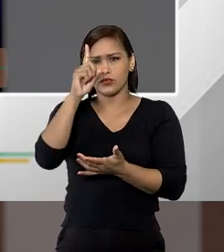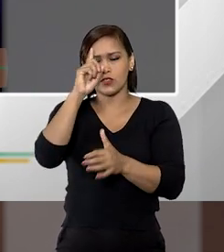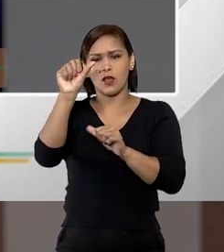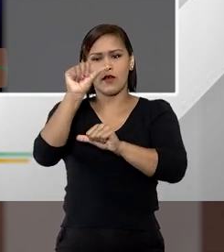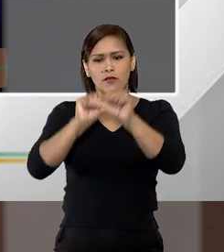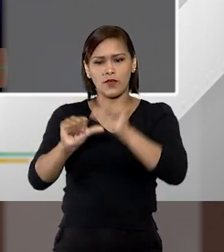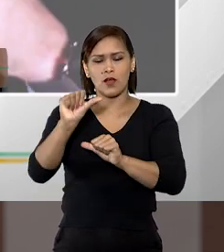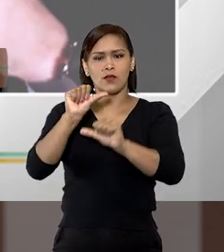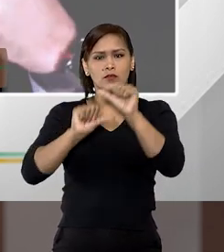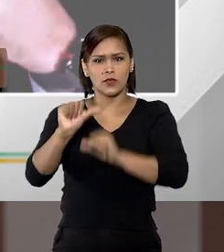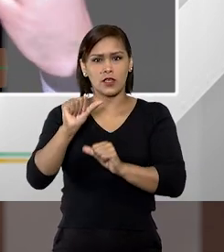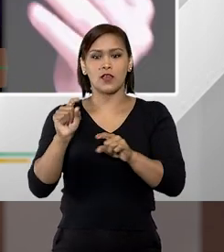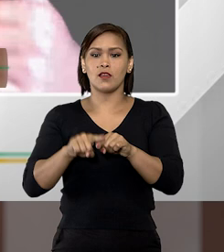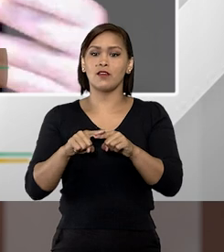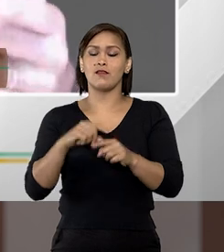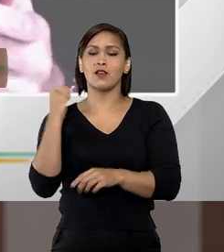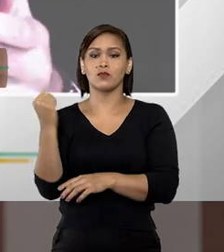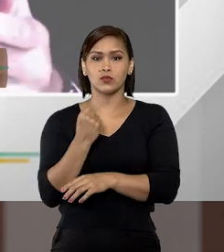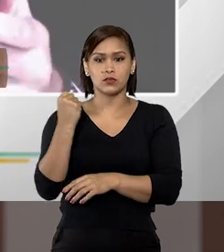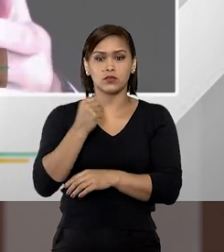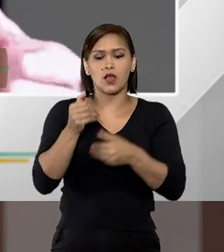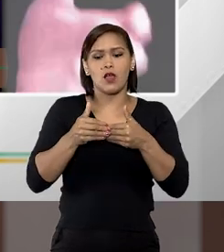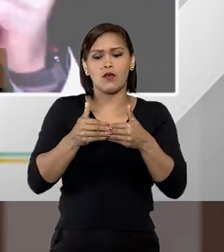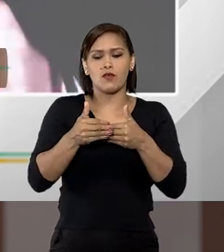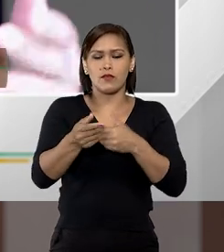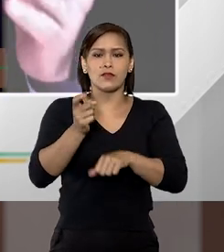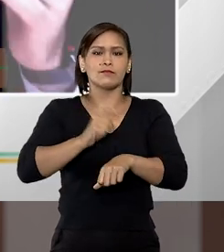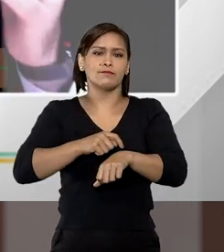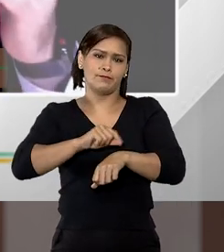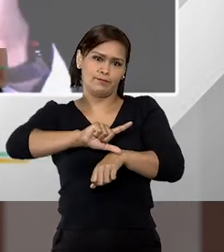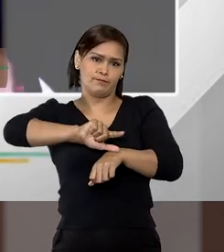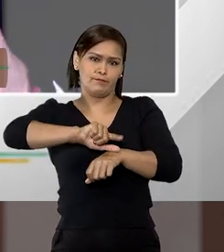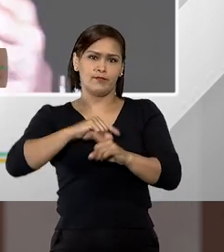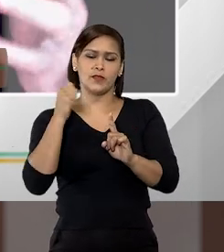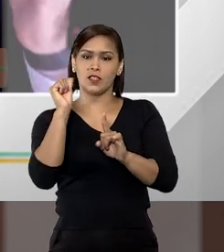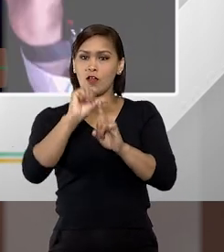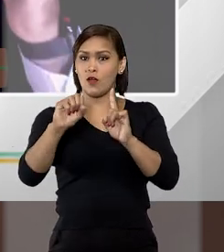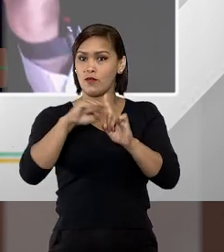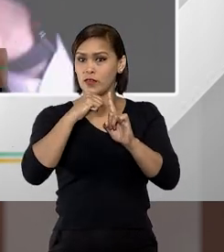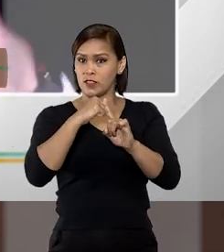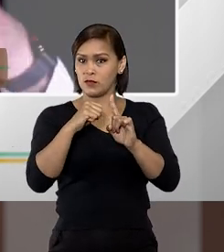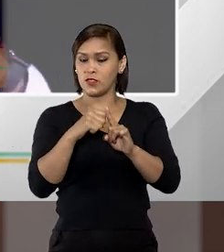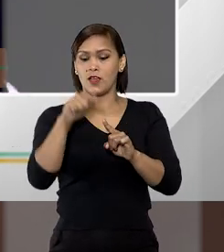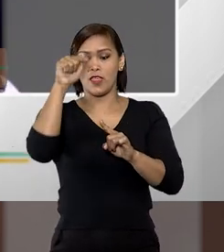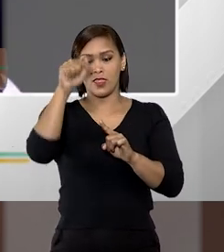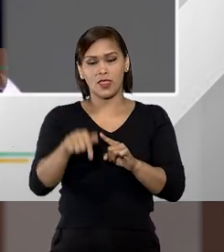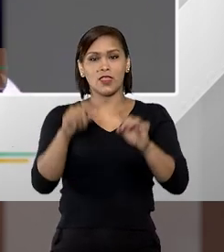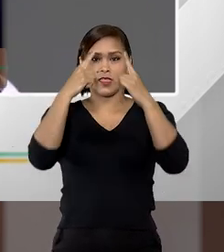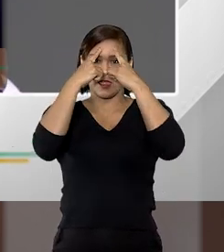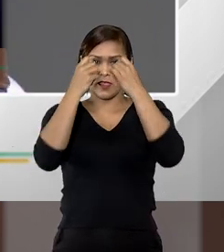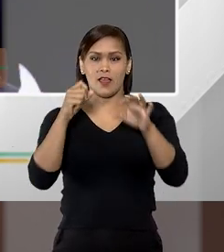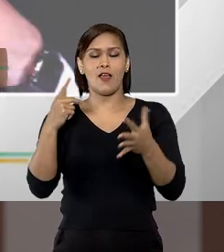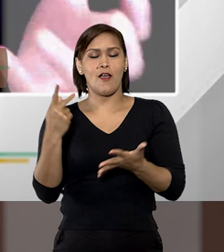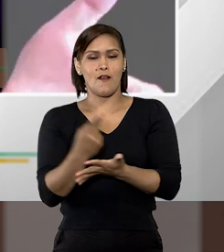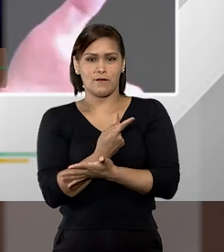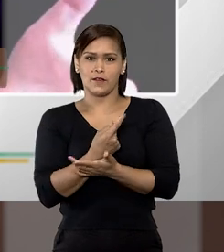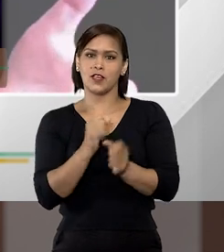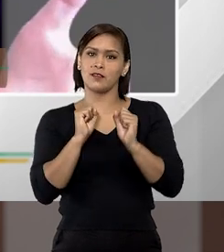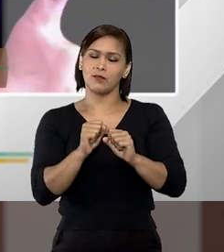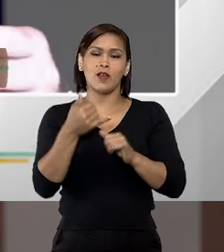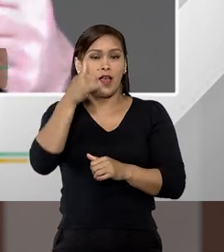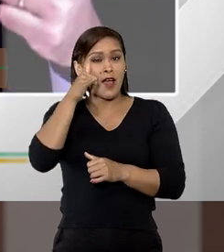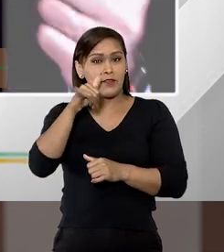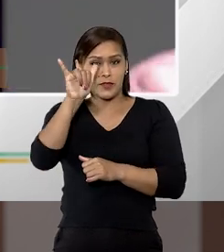sendo submetida e que vai se agravando com o tempo. Por isso que eu digo que o feminicídio decorrente da violência doméstica, ele pode ser